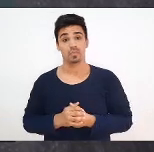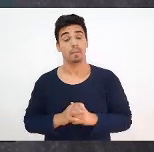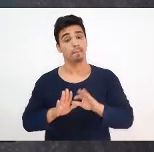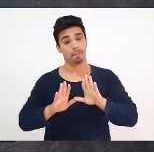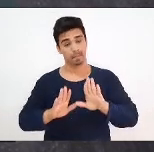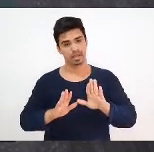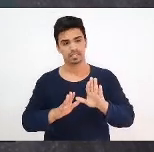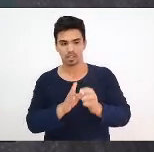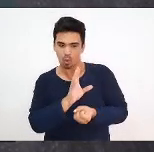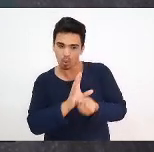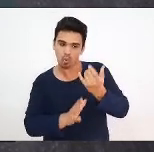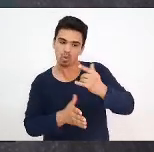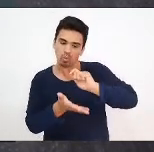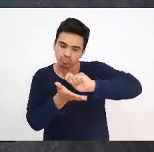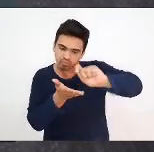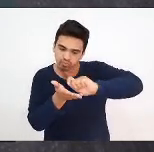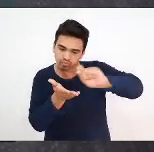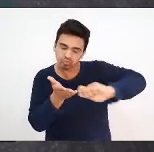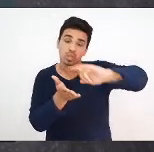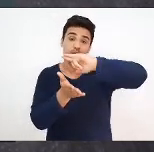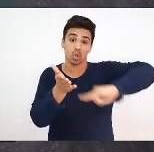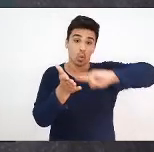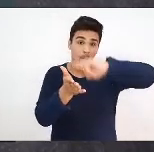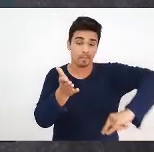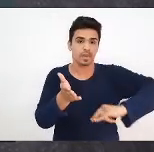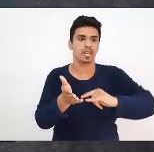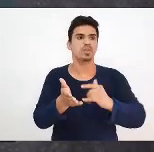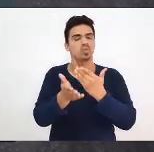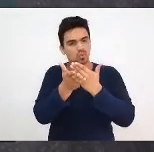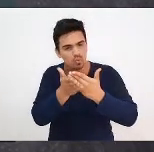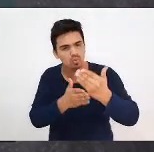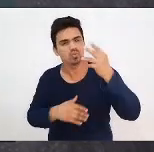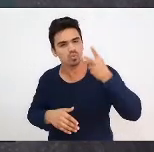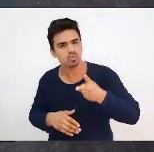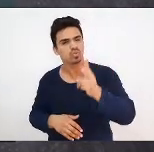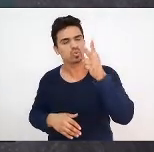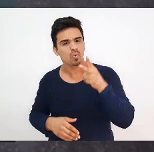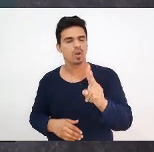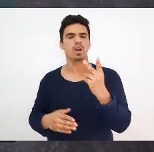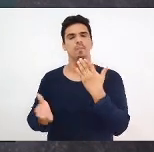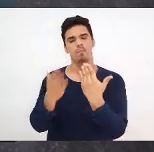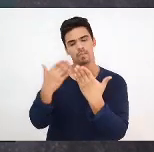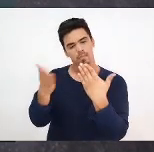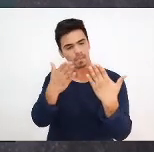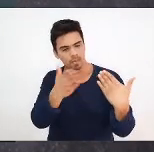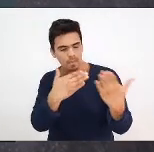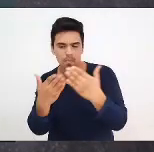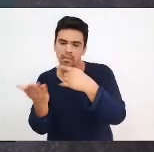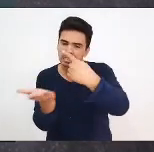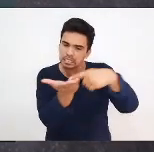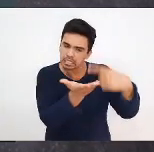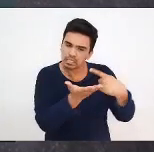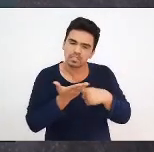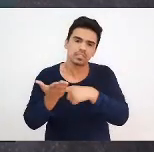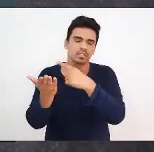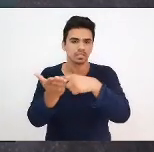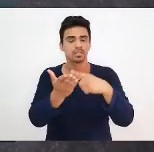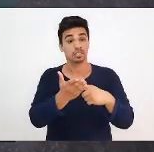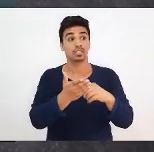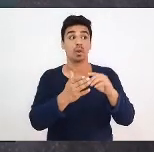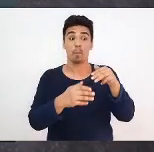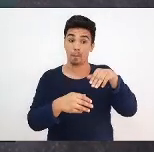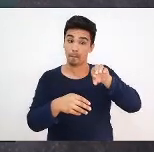e seguimos dialogando com a categoria. Entre março e até agora, realizamos